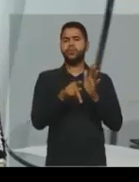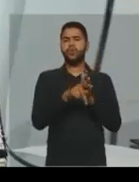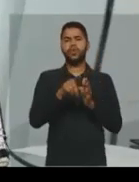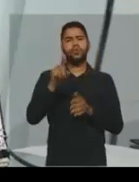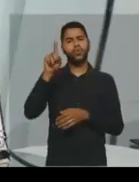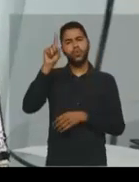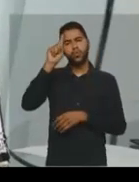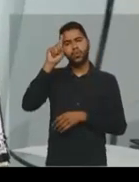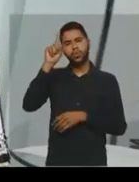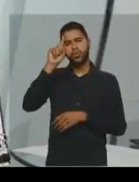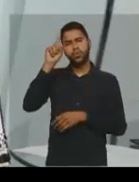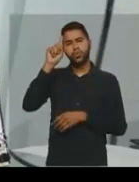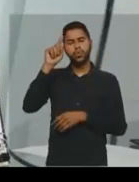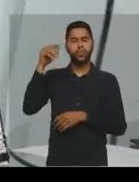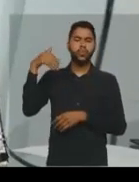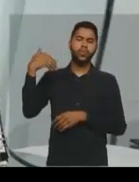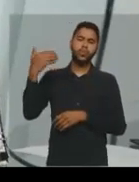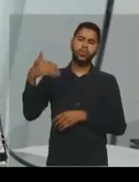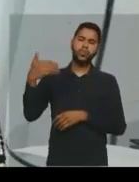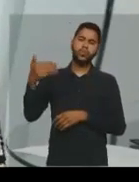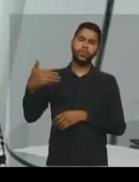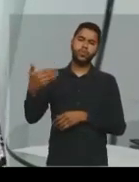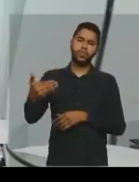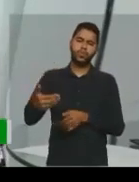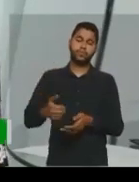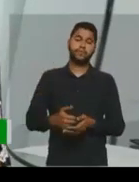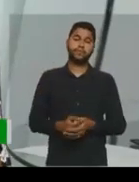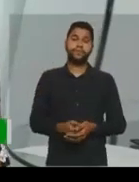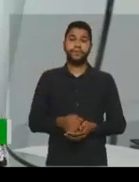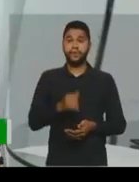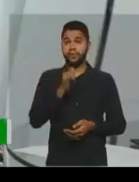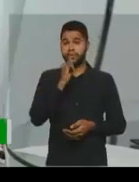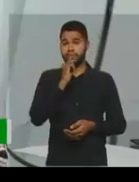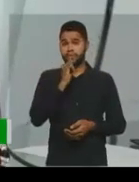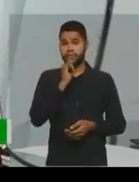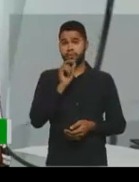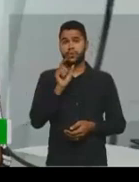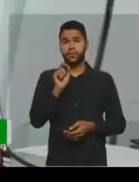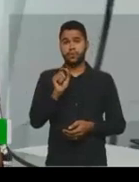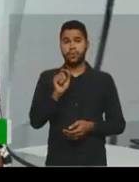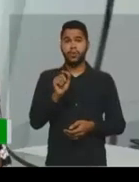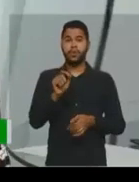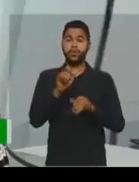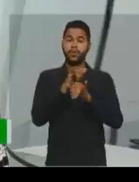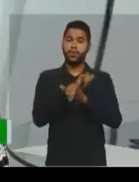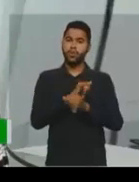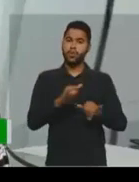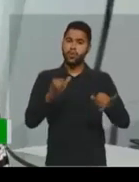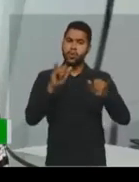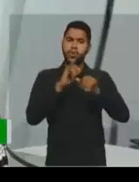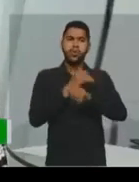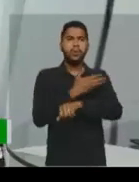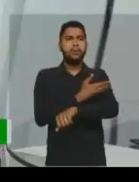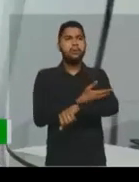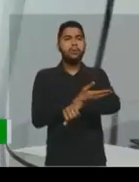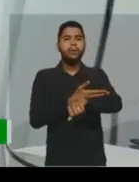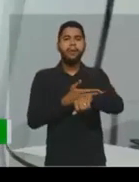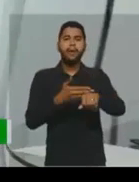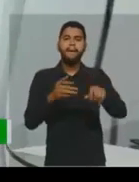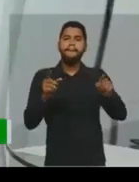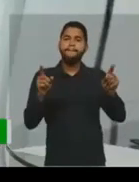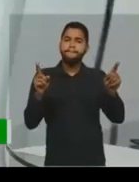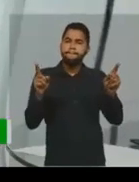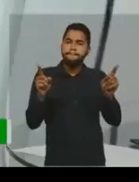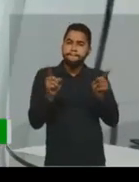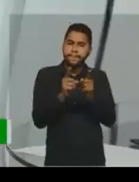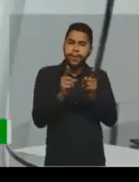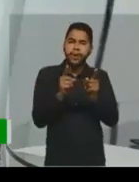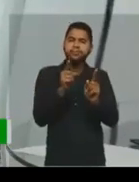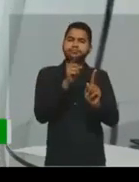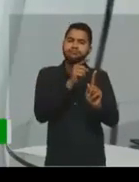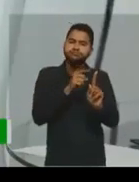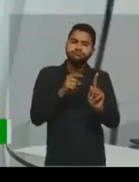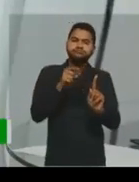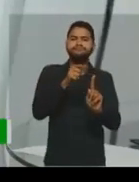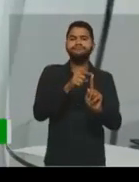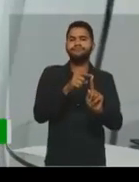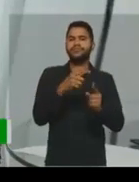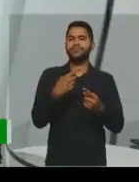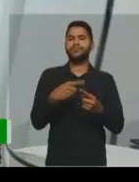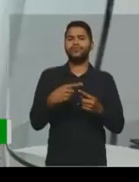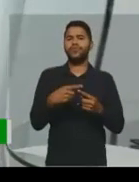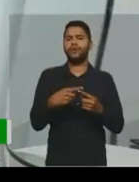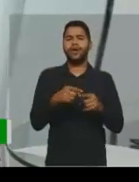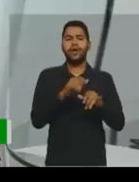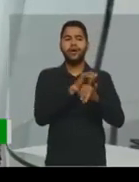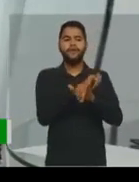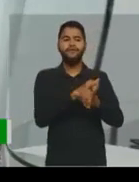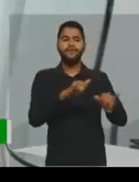a dia, como se fosse um diário. Então, nós temos ali. A notícia, ela costuma ser mais curta e ela é objetiva porque nós queremos